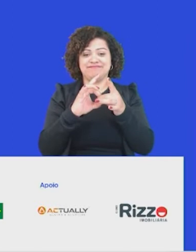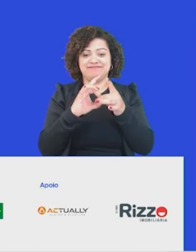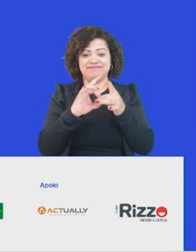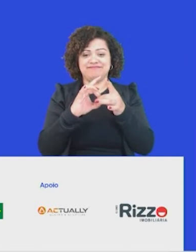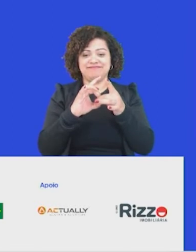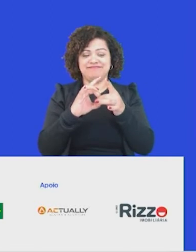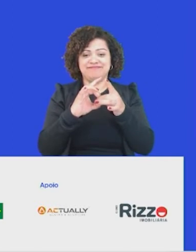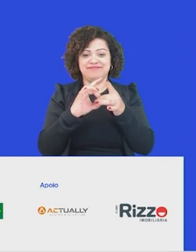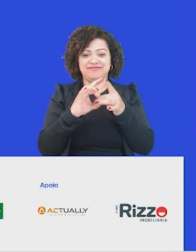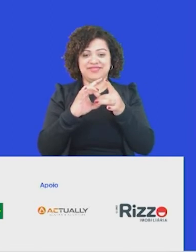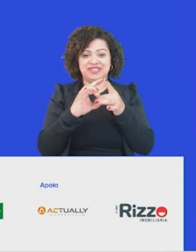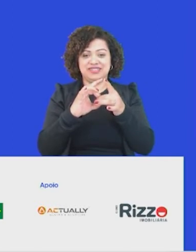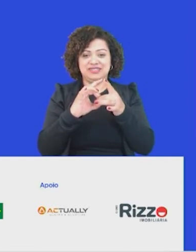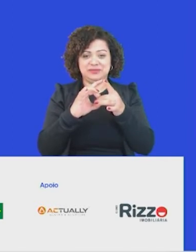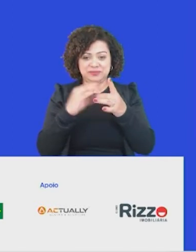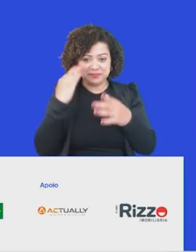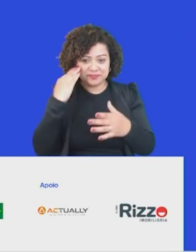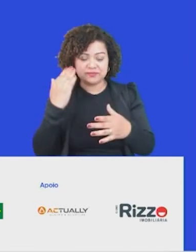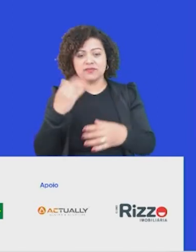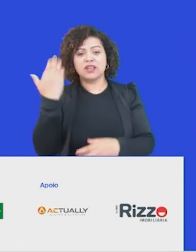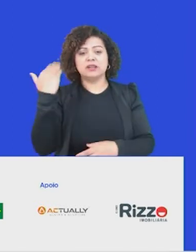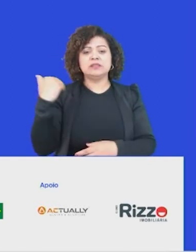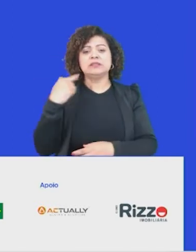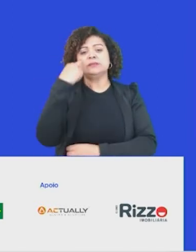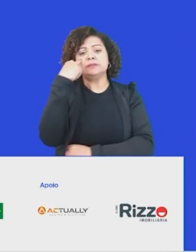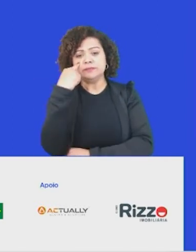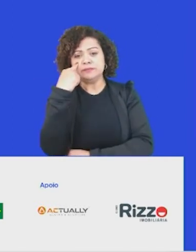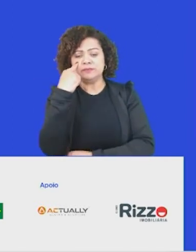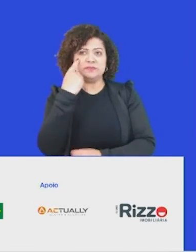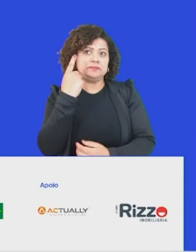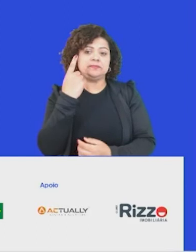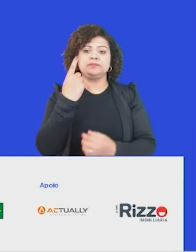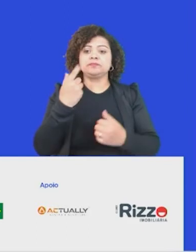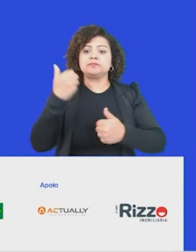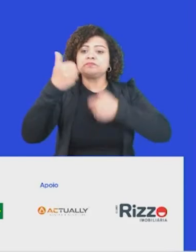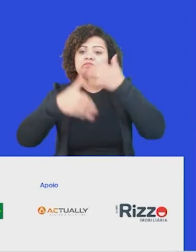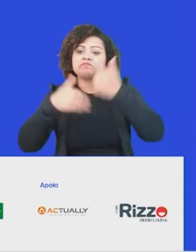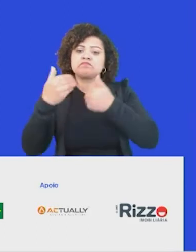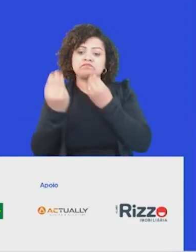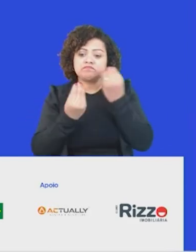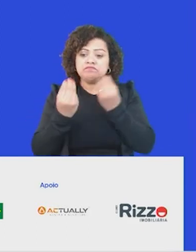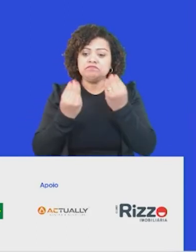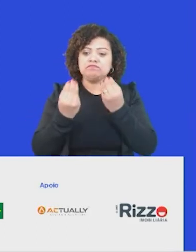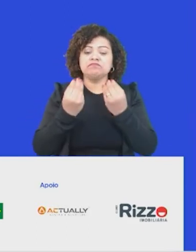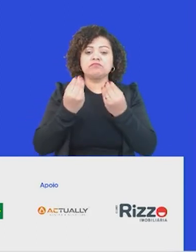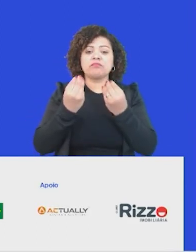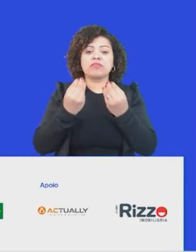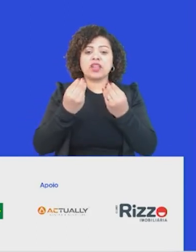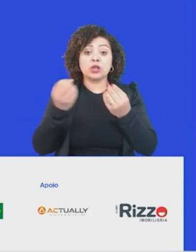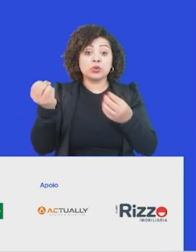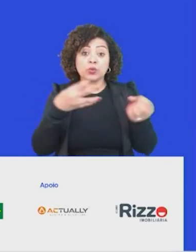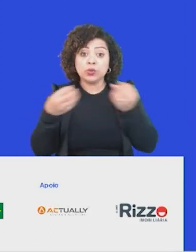aquela ótica, porque a IESG não é um assunto novo, mas é um assunto que agora ganha nova perspectiva,